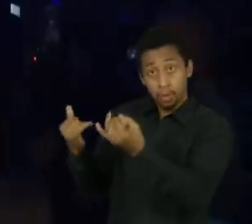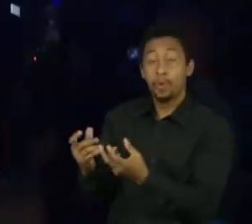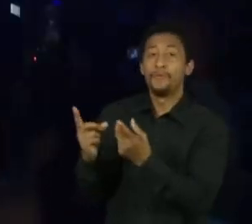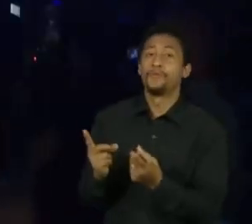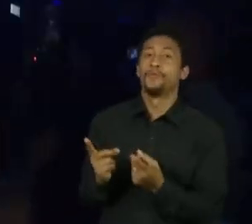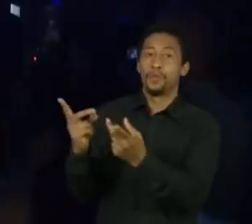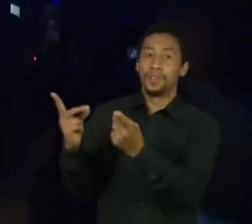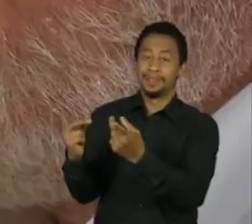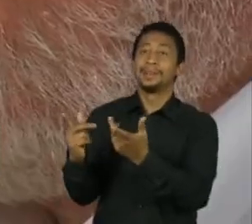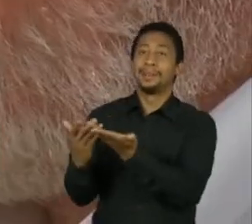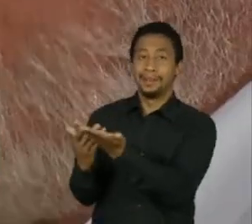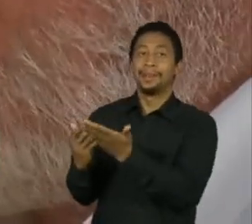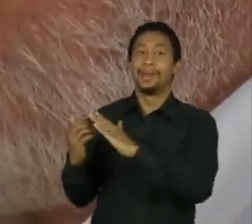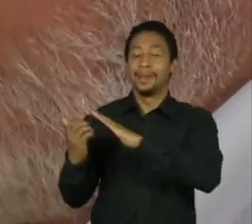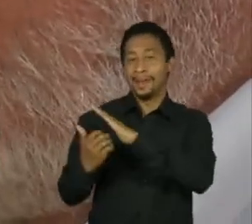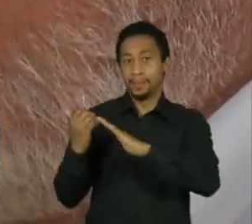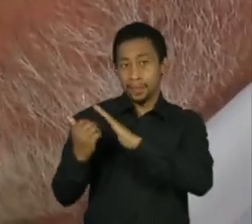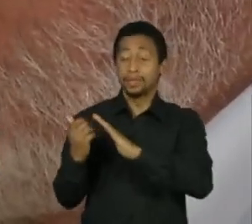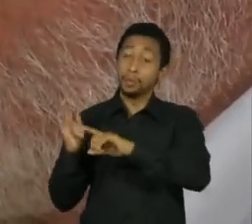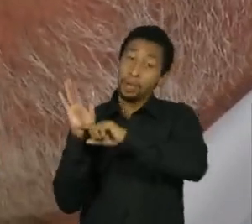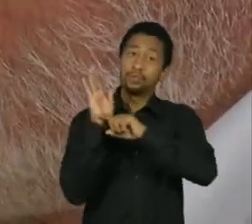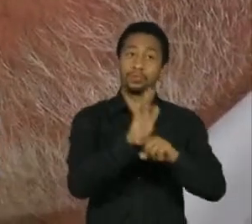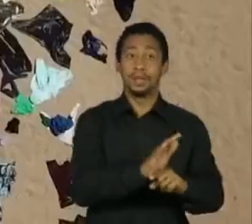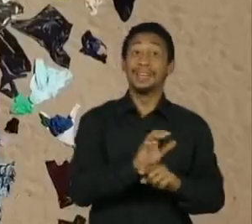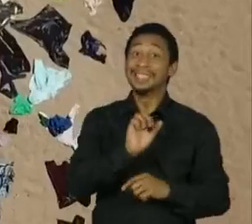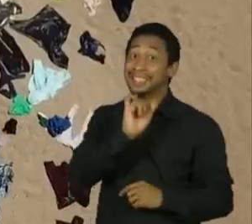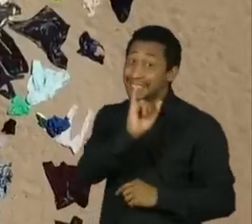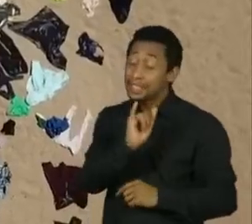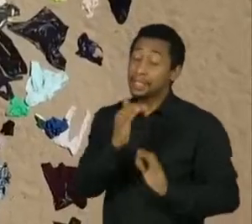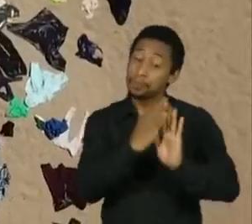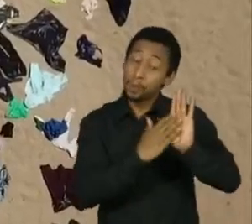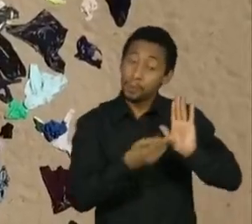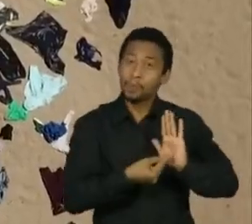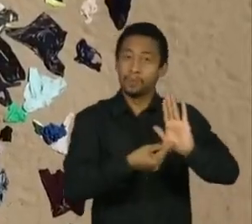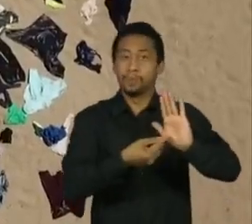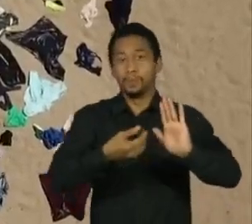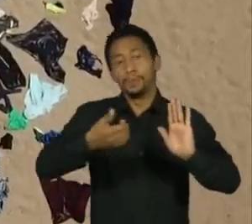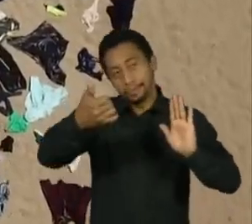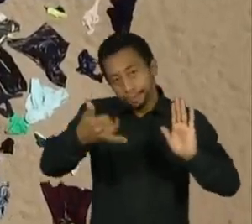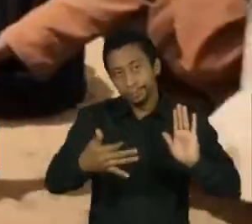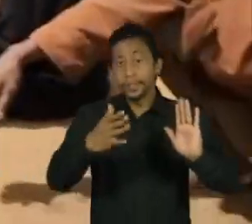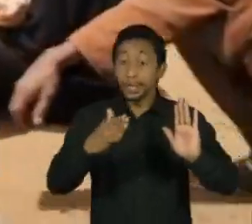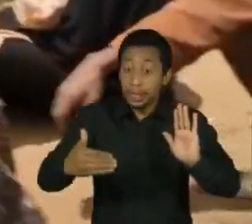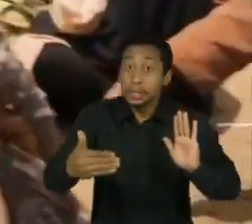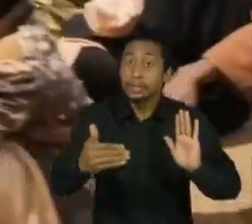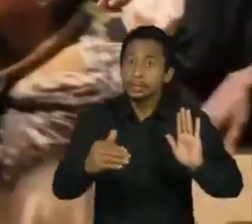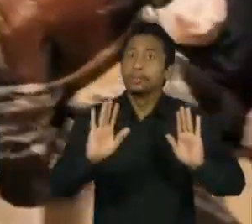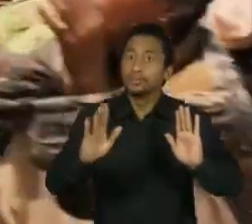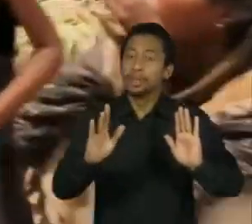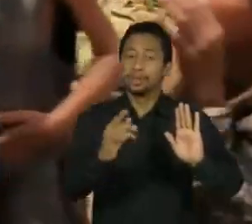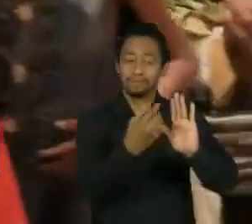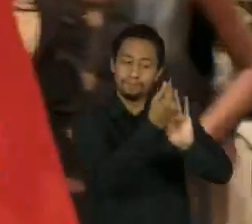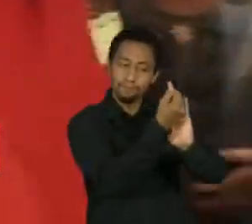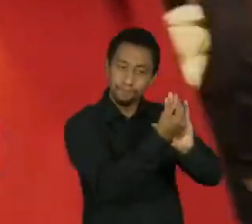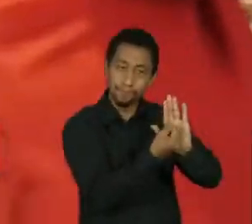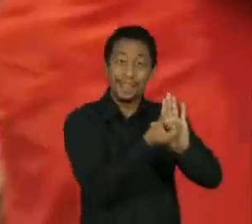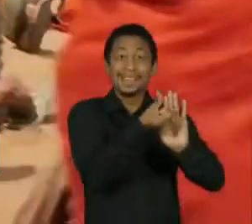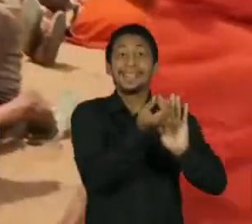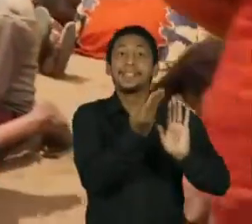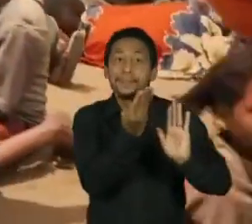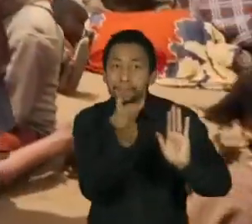para arcar com o custo se Bezley apresentasse um plano. Essa semana veio a resposta. Um orçamento de US$ 6